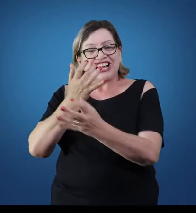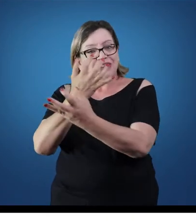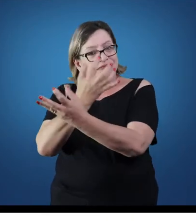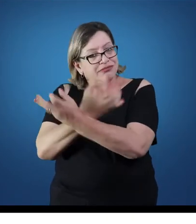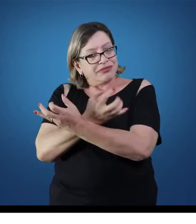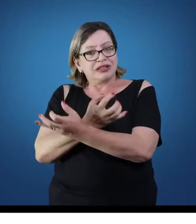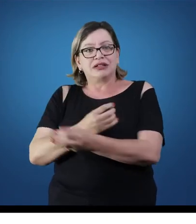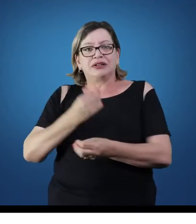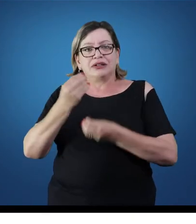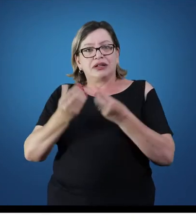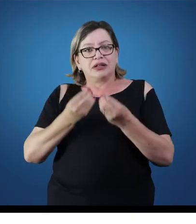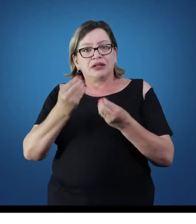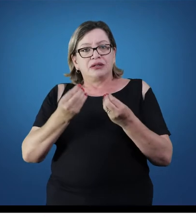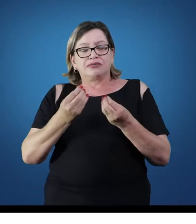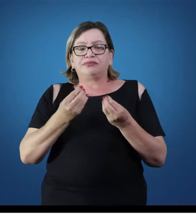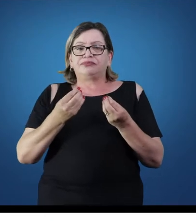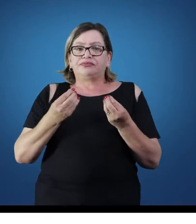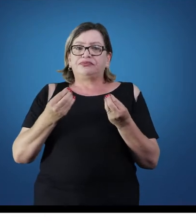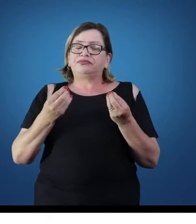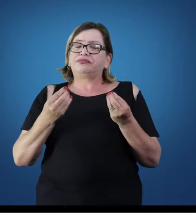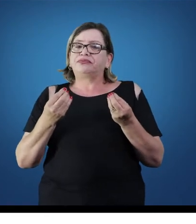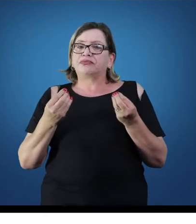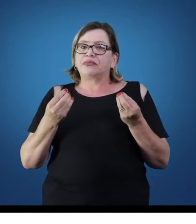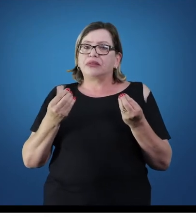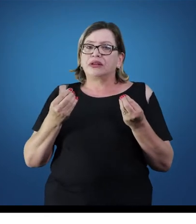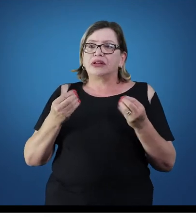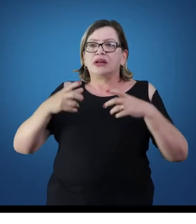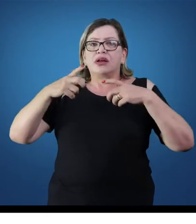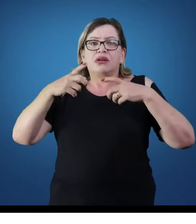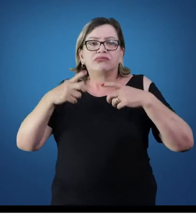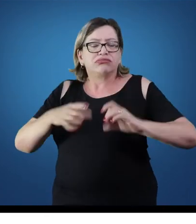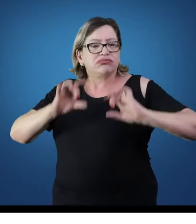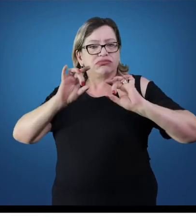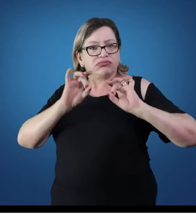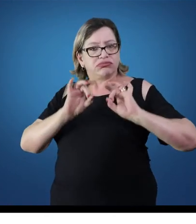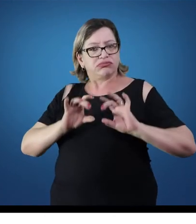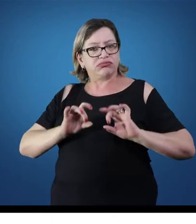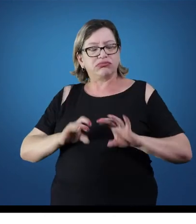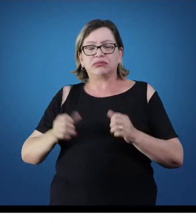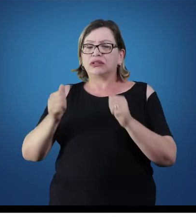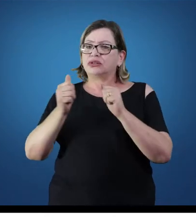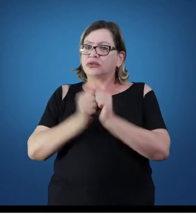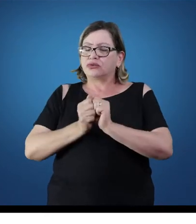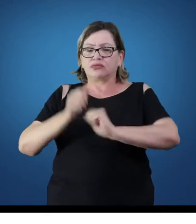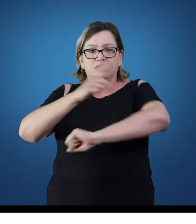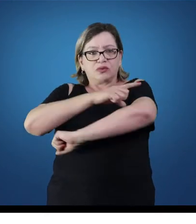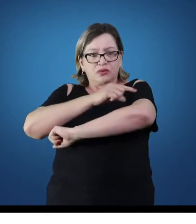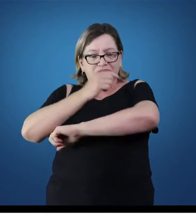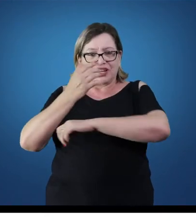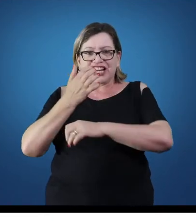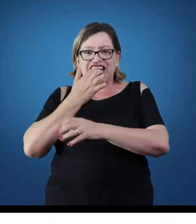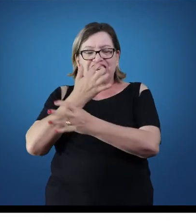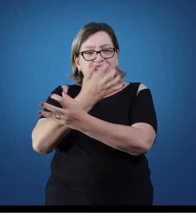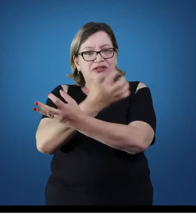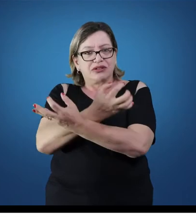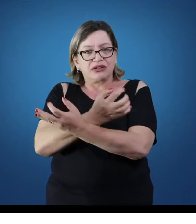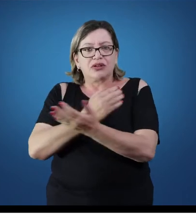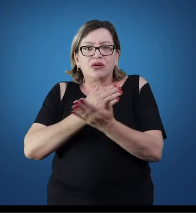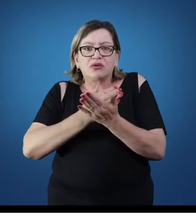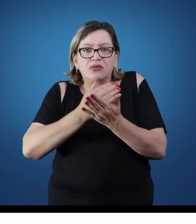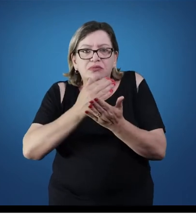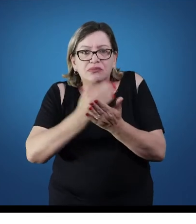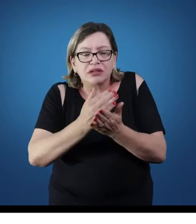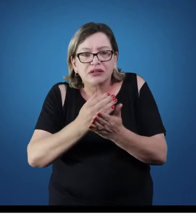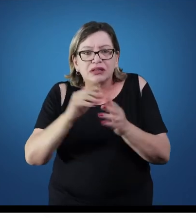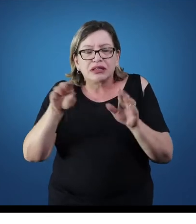fixam em locais específicos dos nossos ossos que nós vamos ter desde a origem